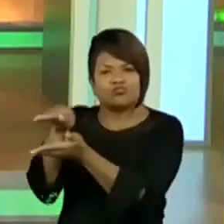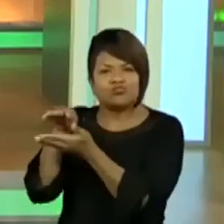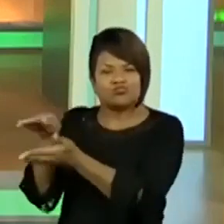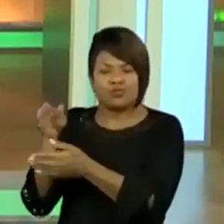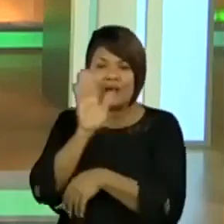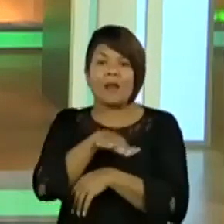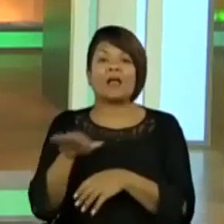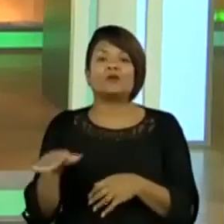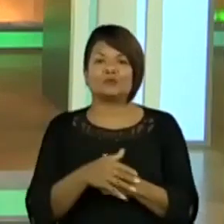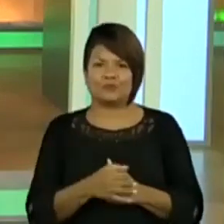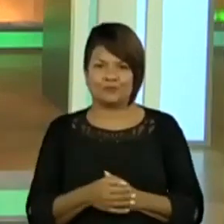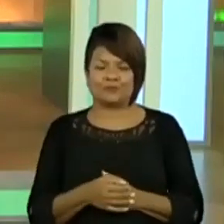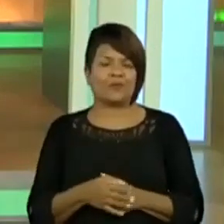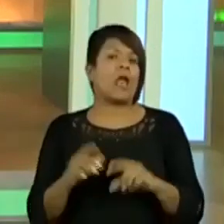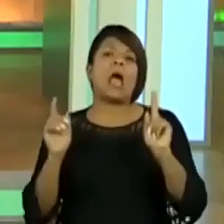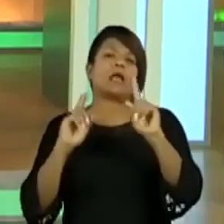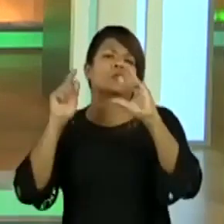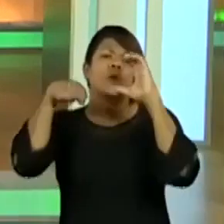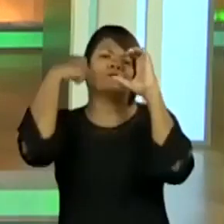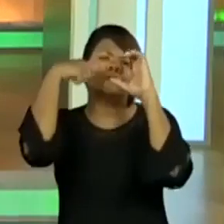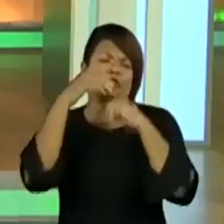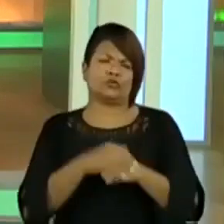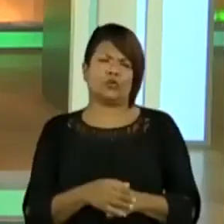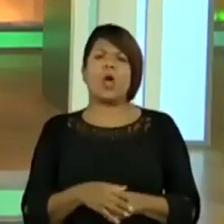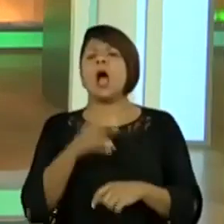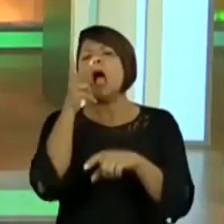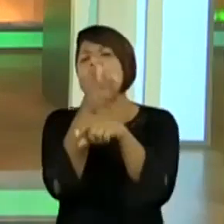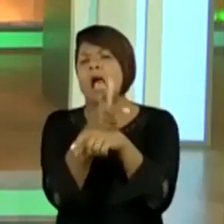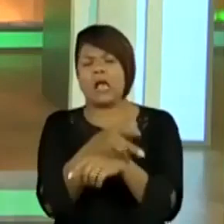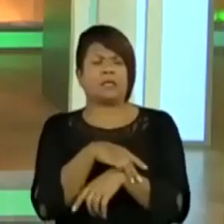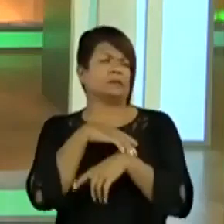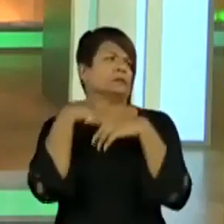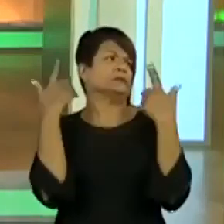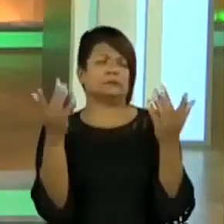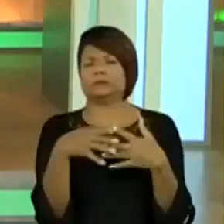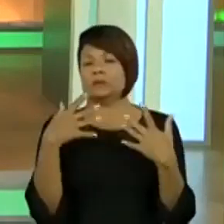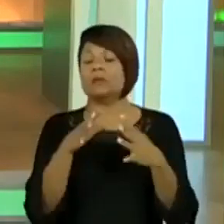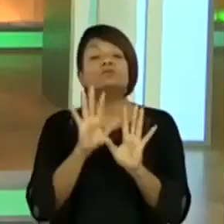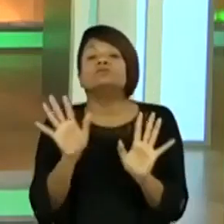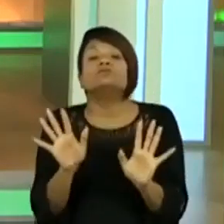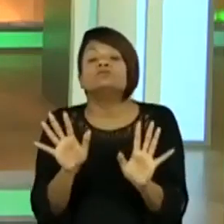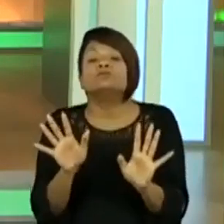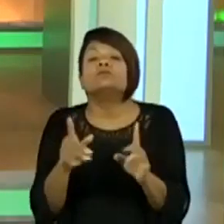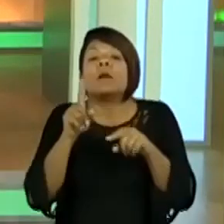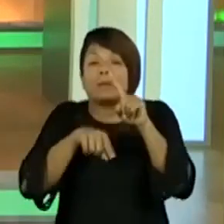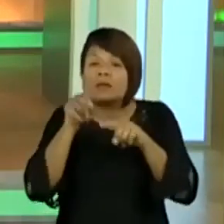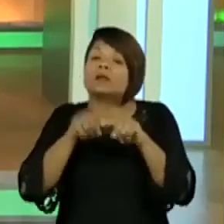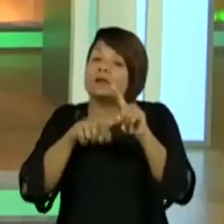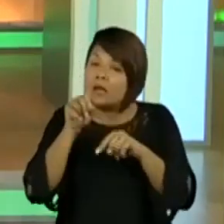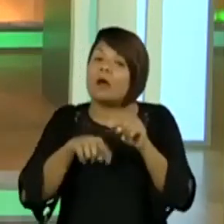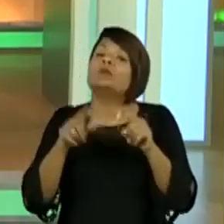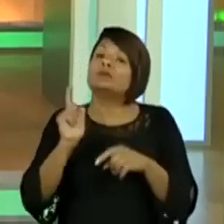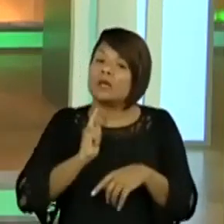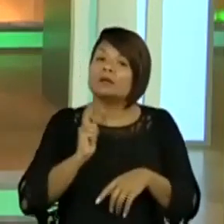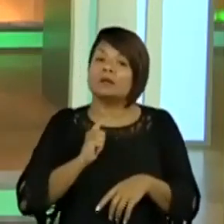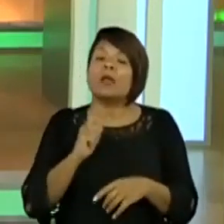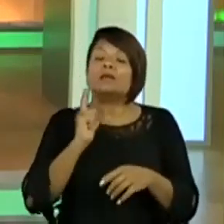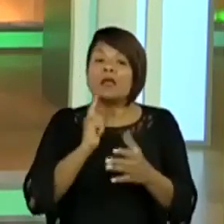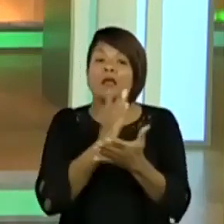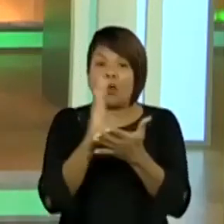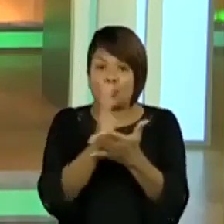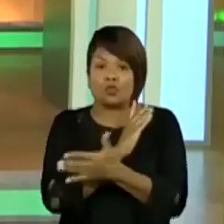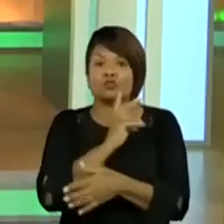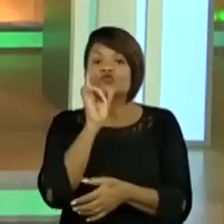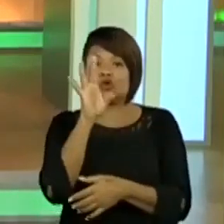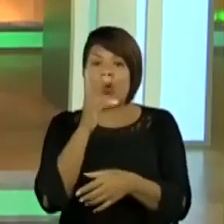o vídeo, não é a internet diferente. Mas eu levei um pouco, isso é importante. O professor, tem alguns que só têm acesso ao